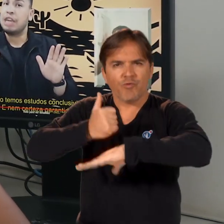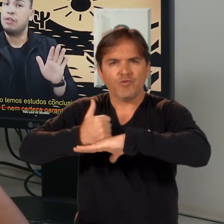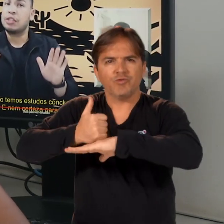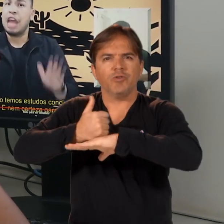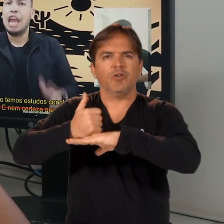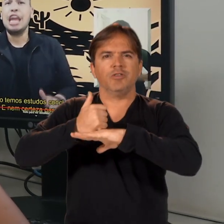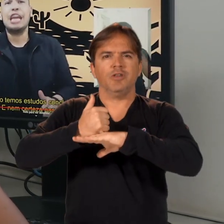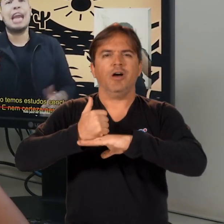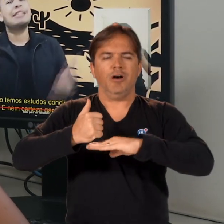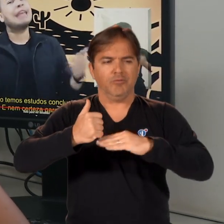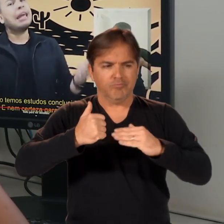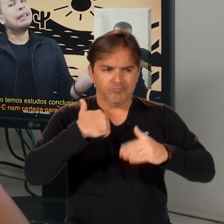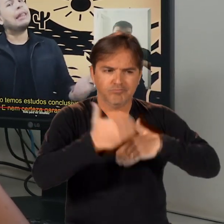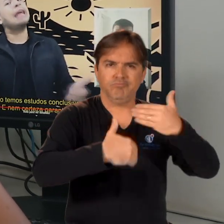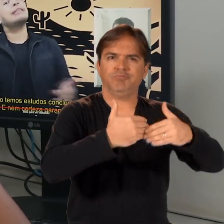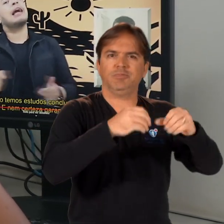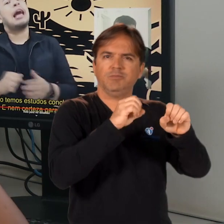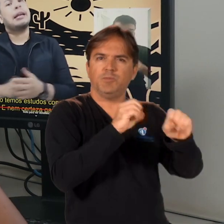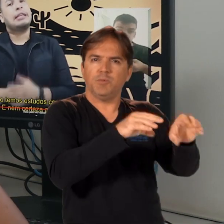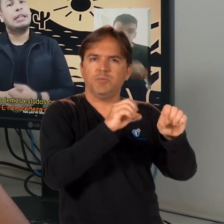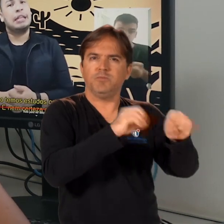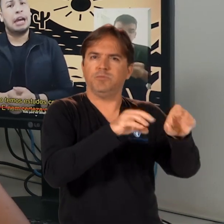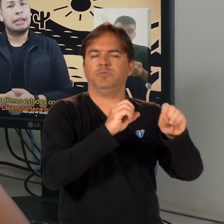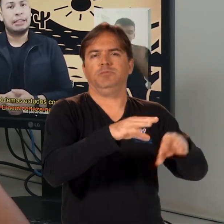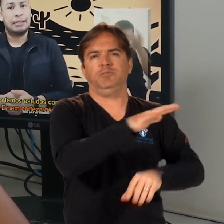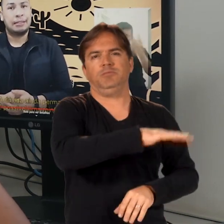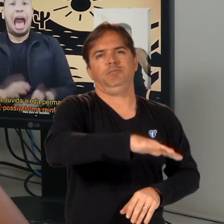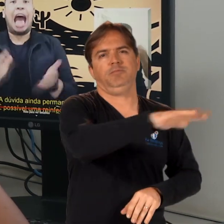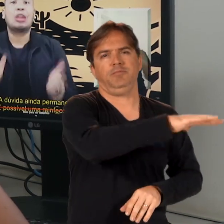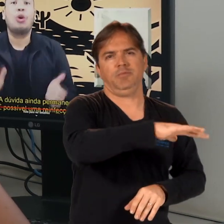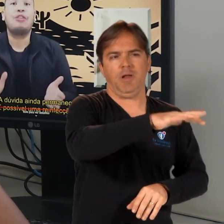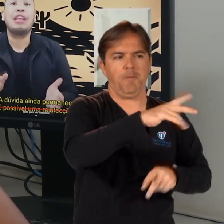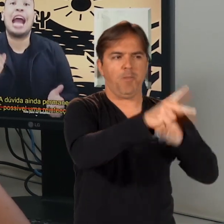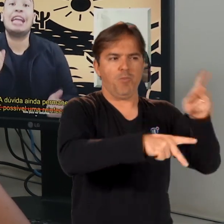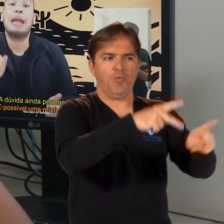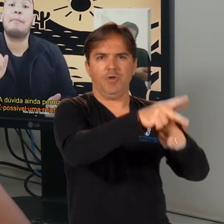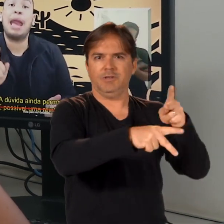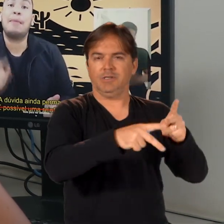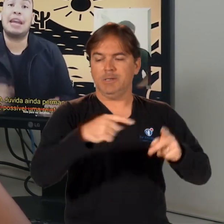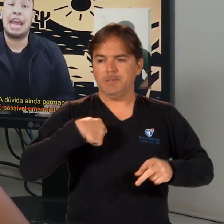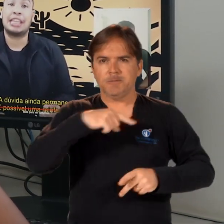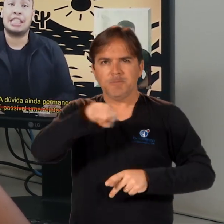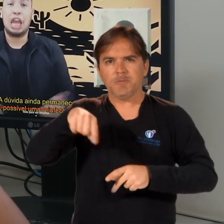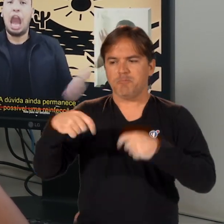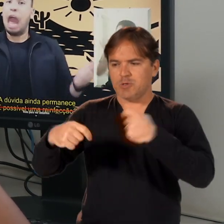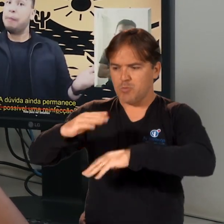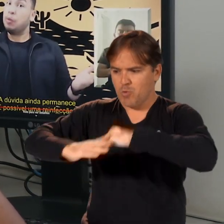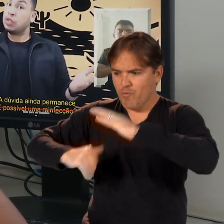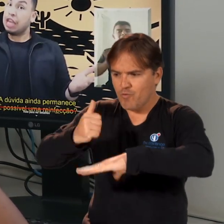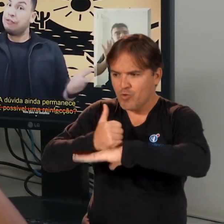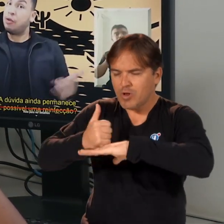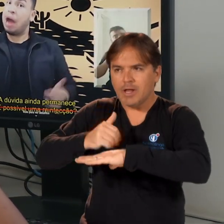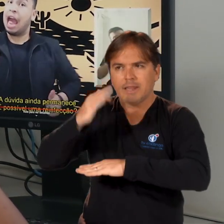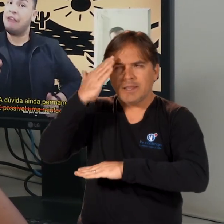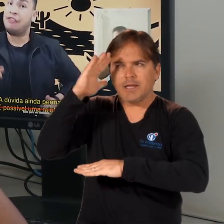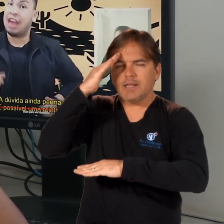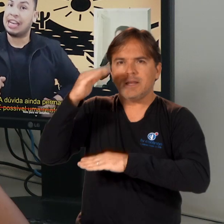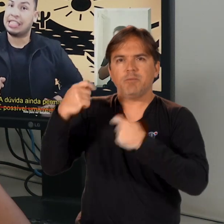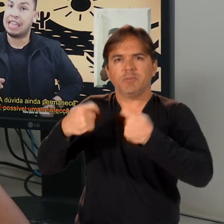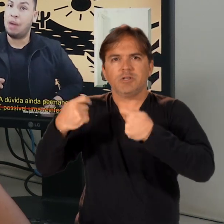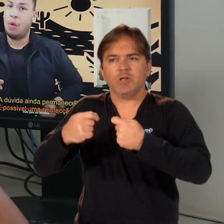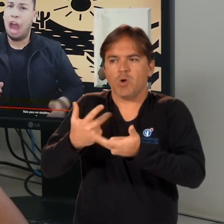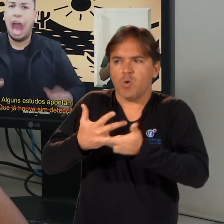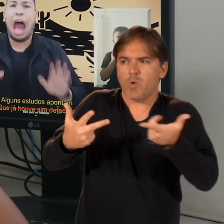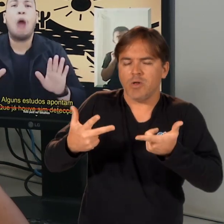para ser um educador de saúde. Então, acho que a importância é exatamente isso, sair daqui uma profissional que entende a relevância